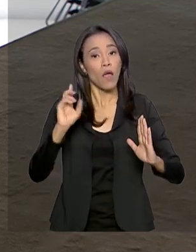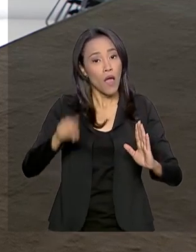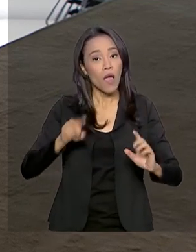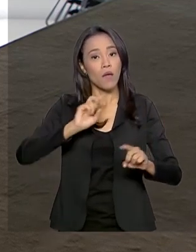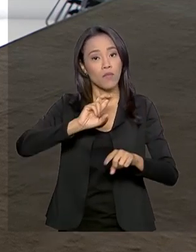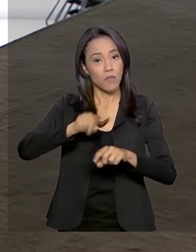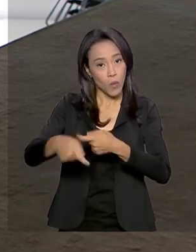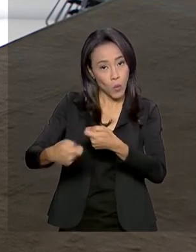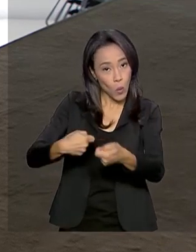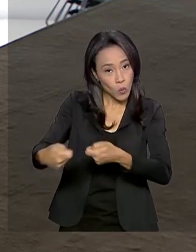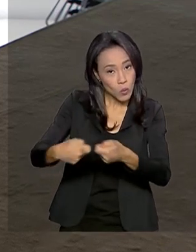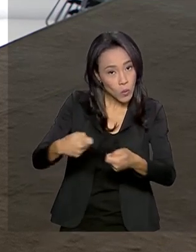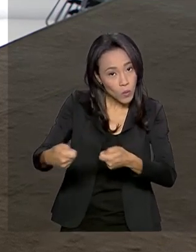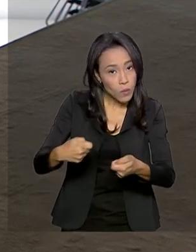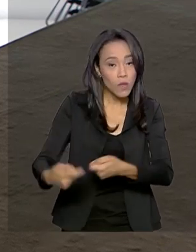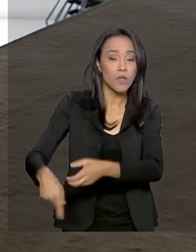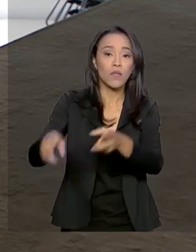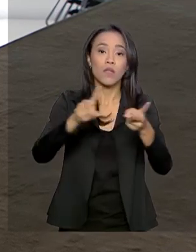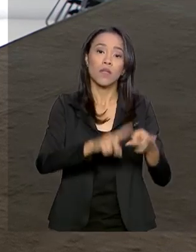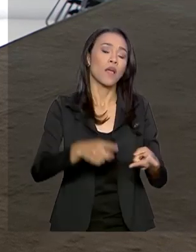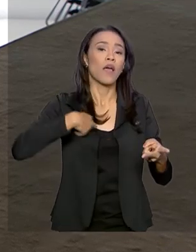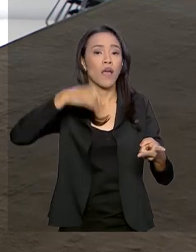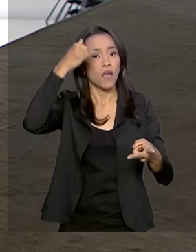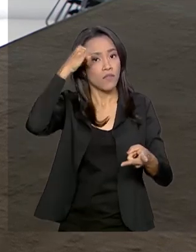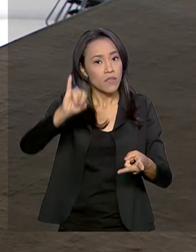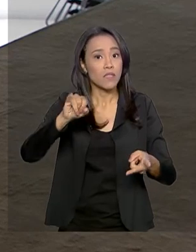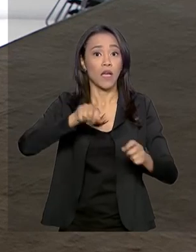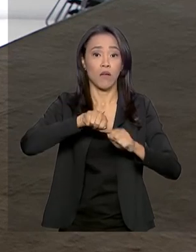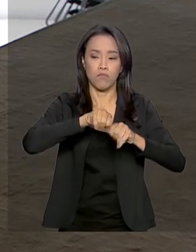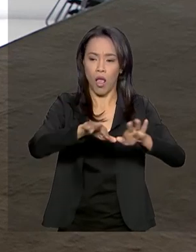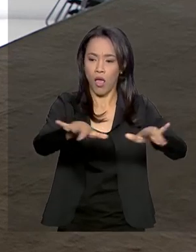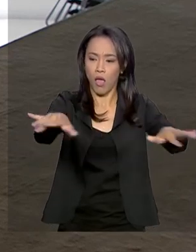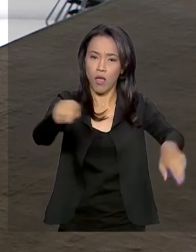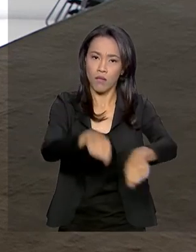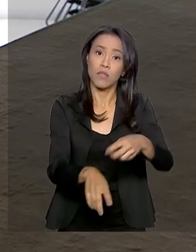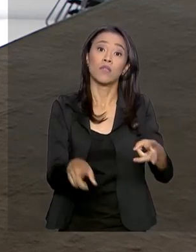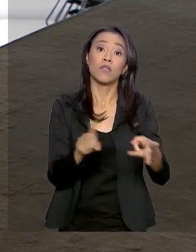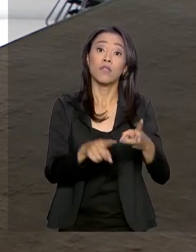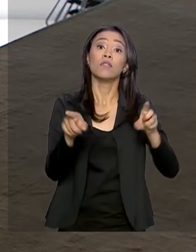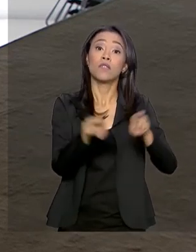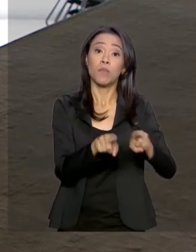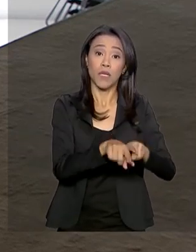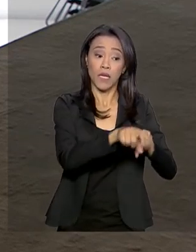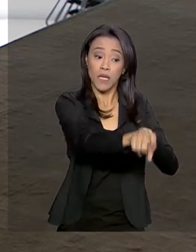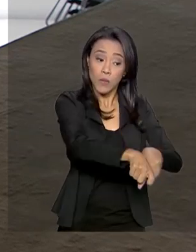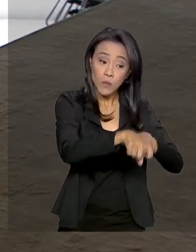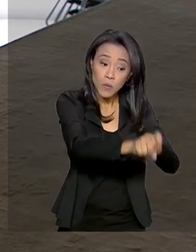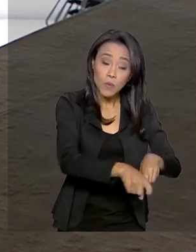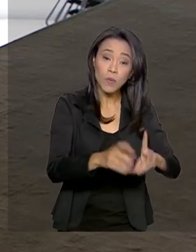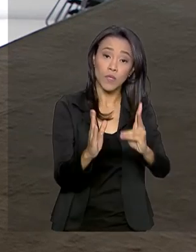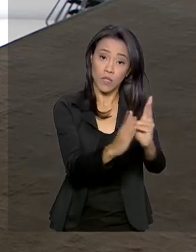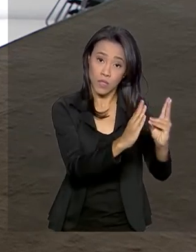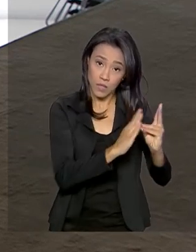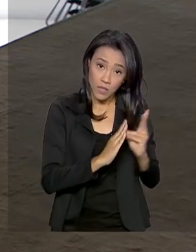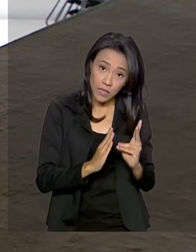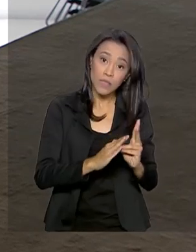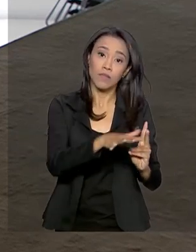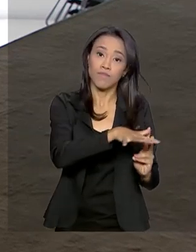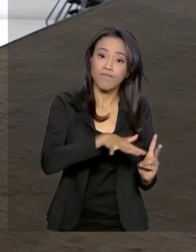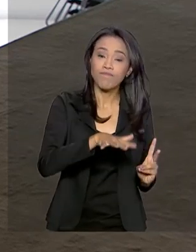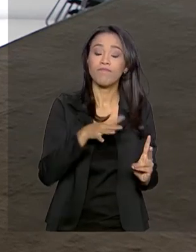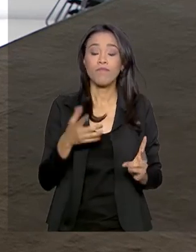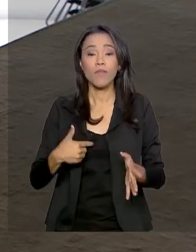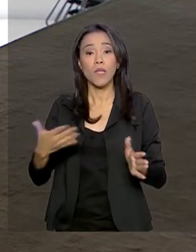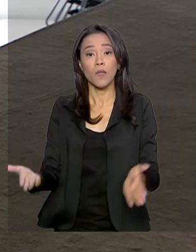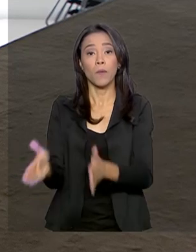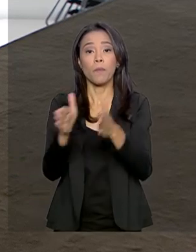fitossanitário, para prevenir e combater incêndios e na agricultura de subsistência de indígenas. Bom, e ontem foi